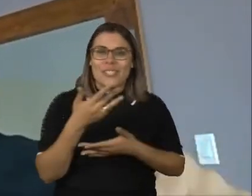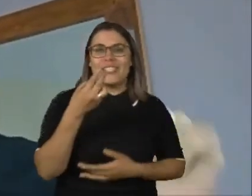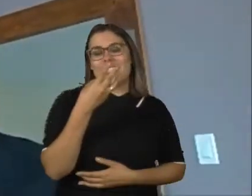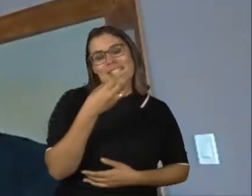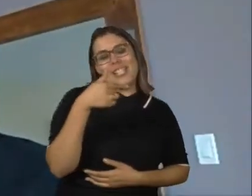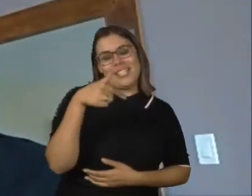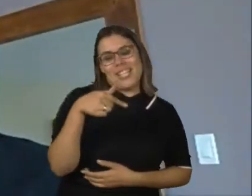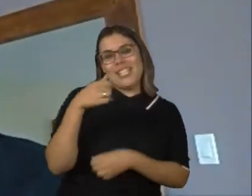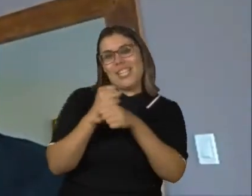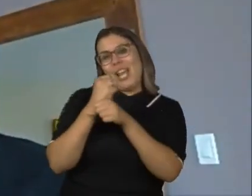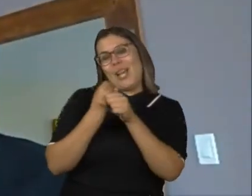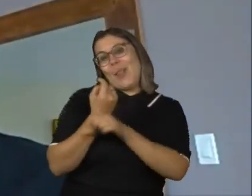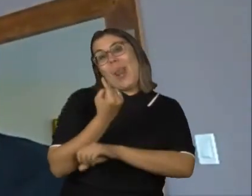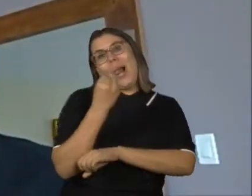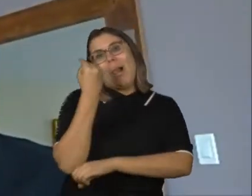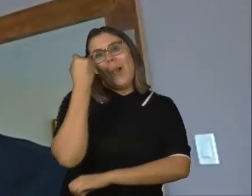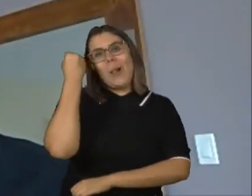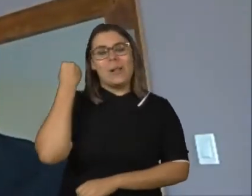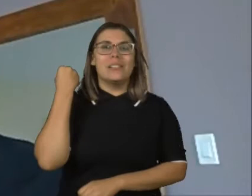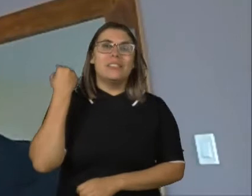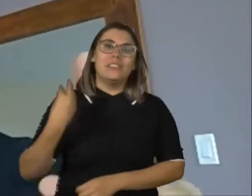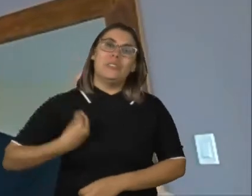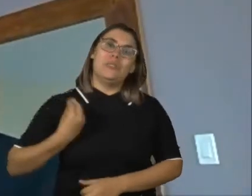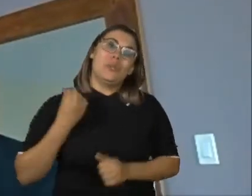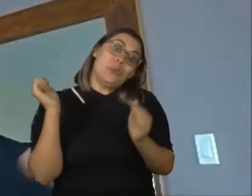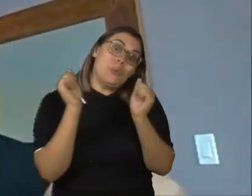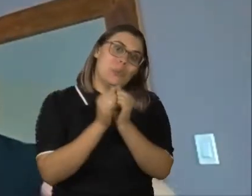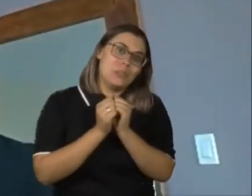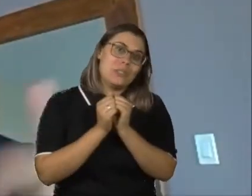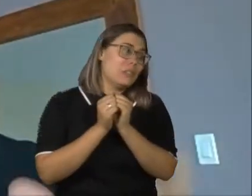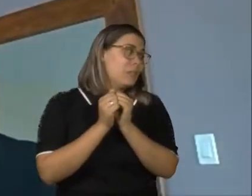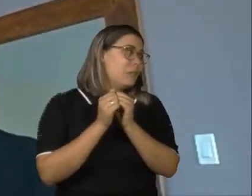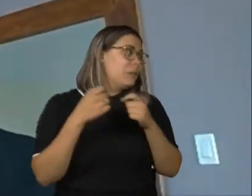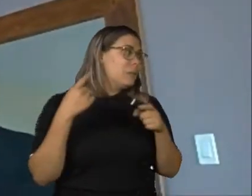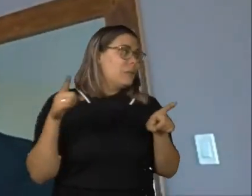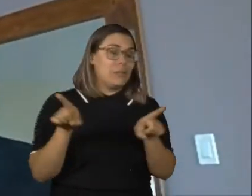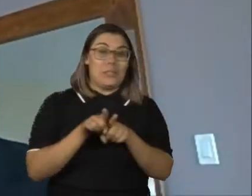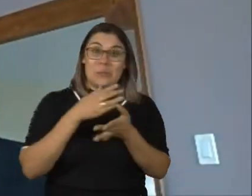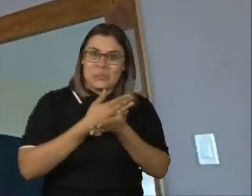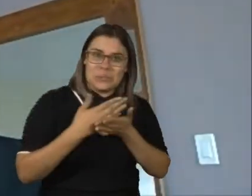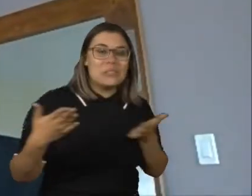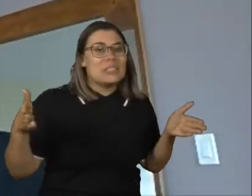anos atrás, veio morar debaixo do mesmo teto que eu. E pior, é maluca, continua até hoje.